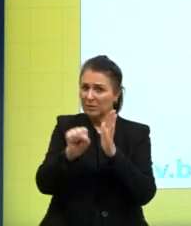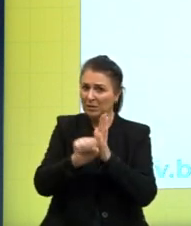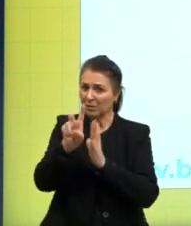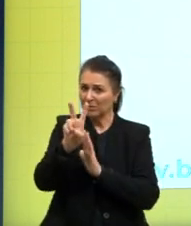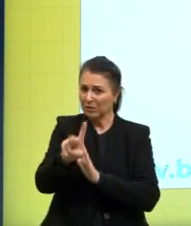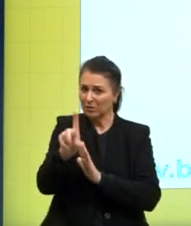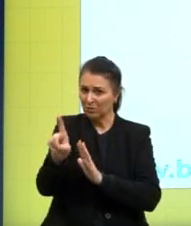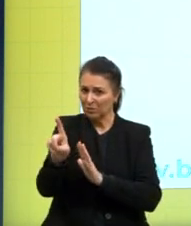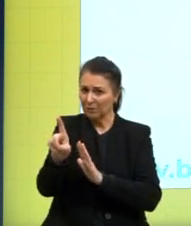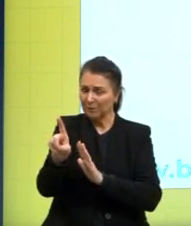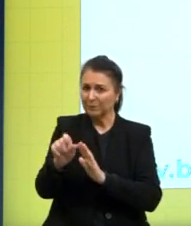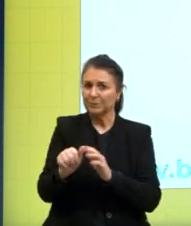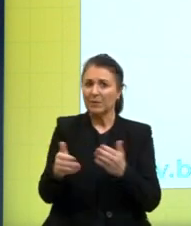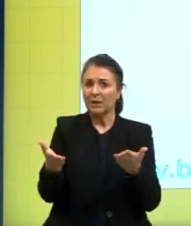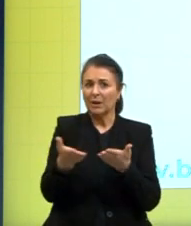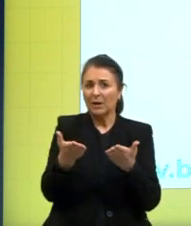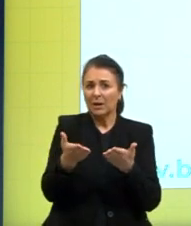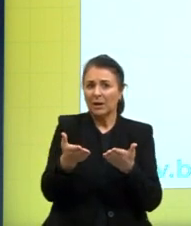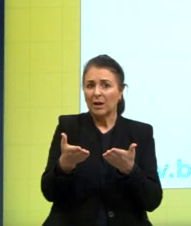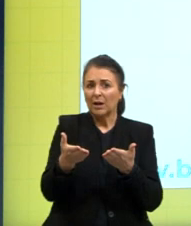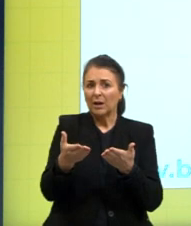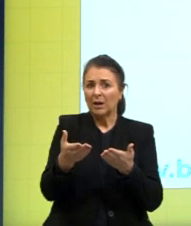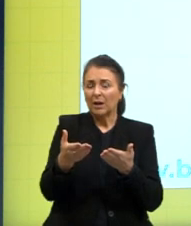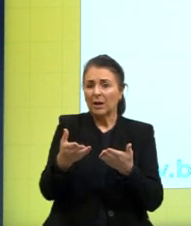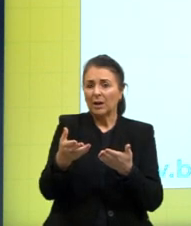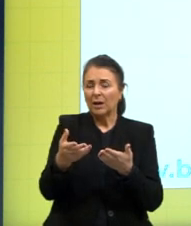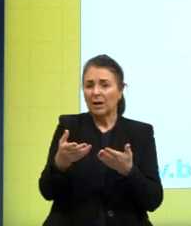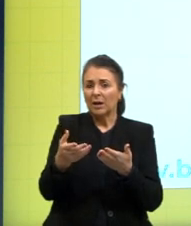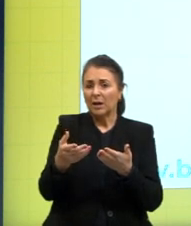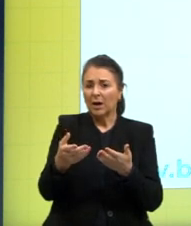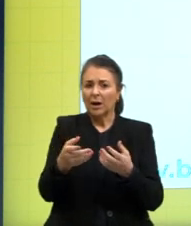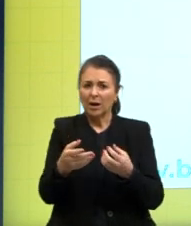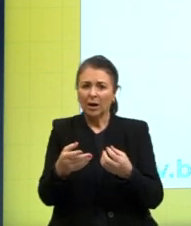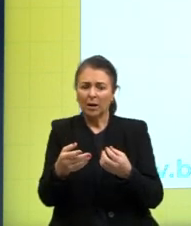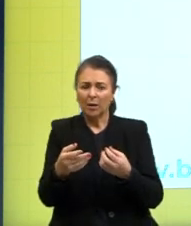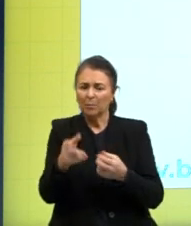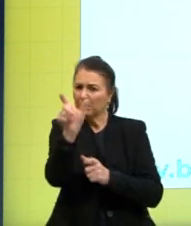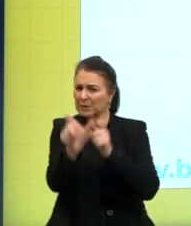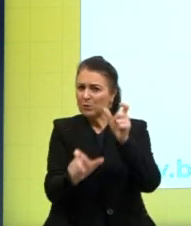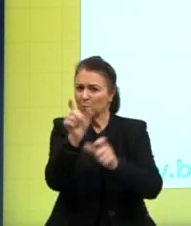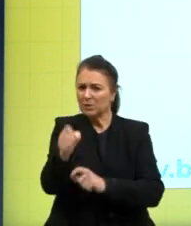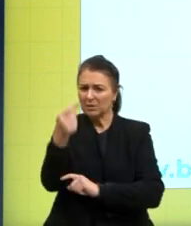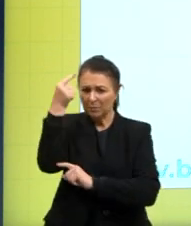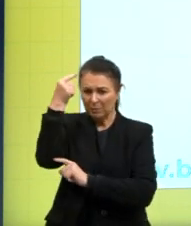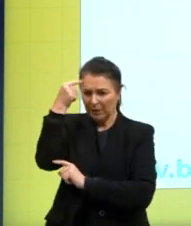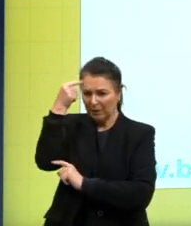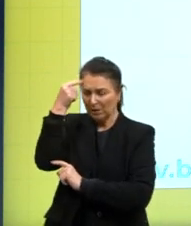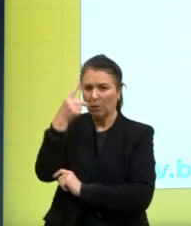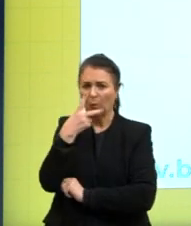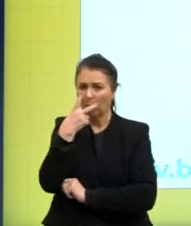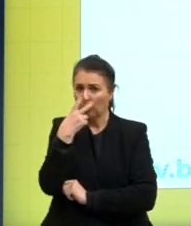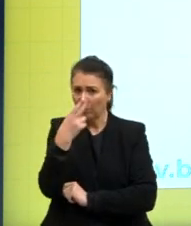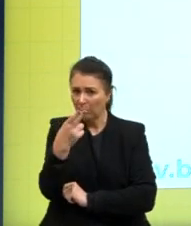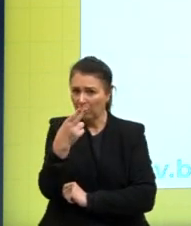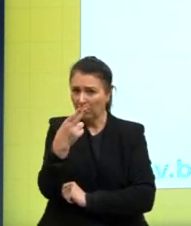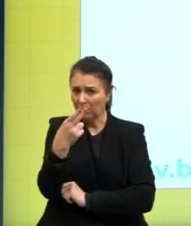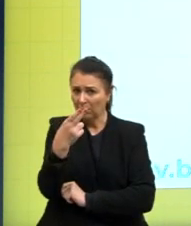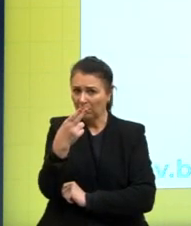reunir usuários com ideias semelhantes reunir usuários com ideias semelhantes